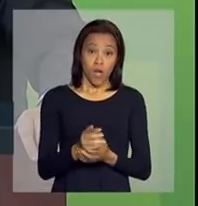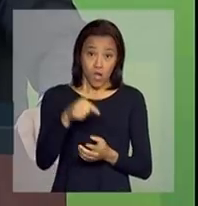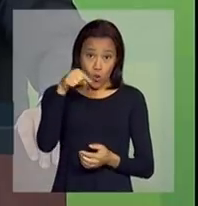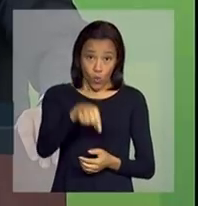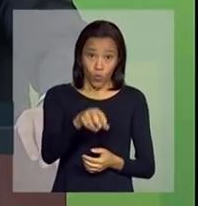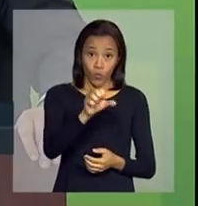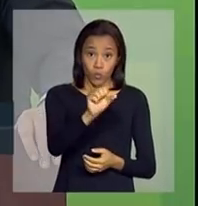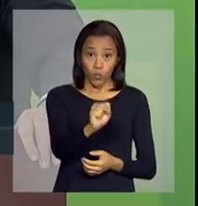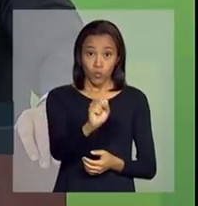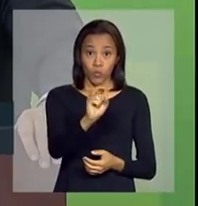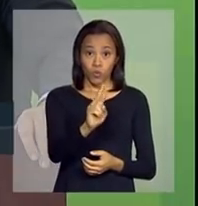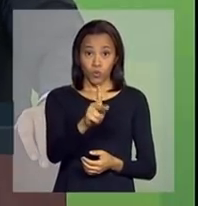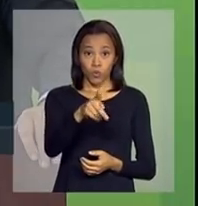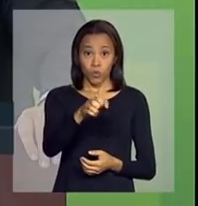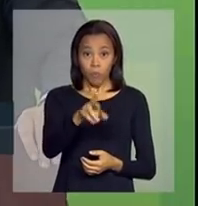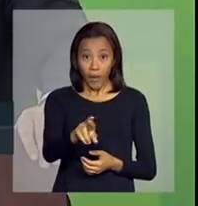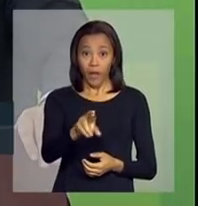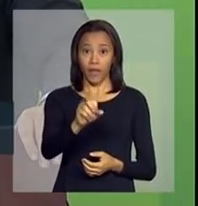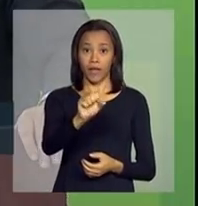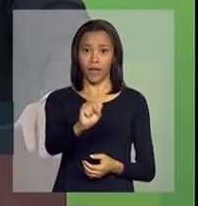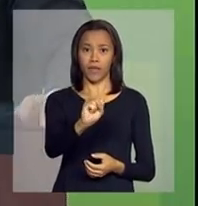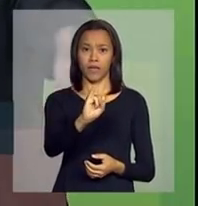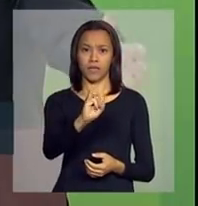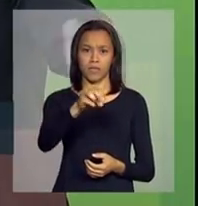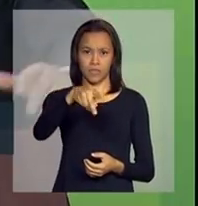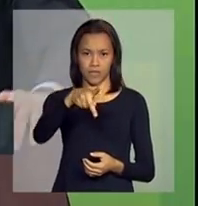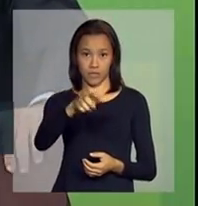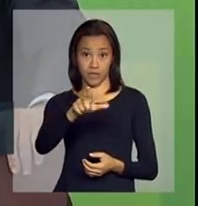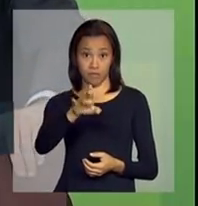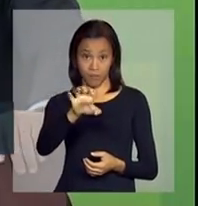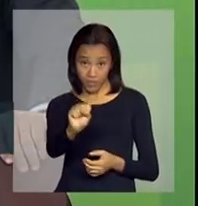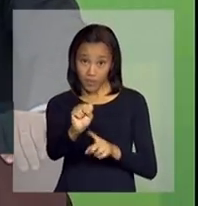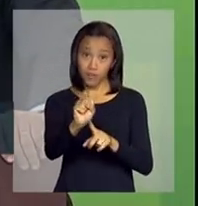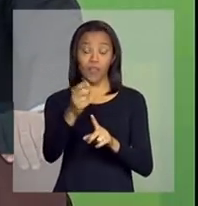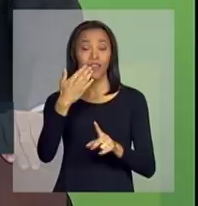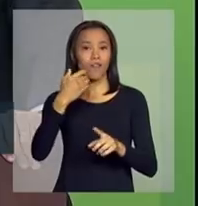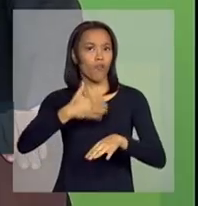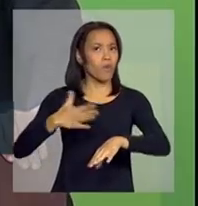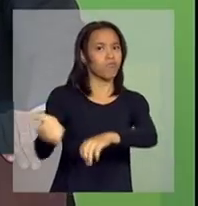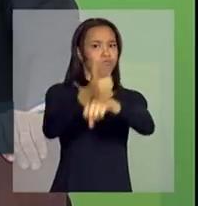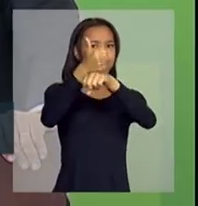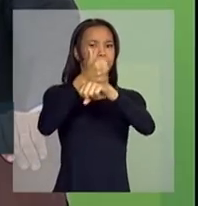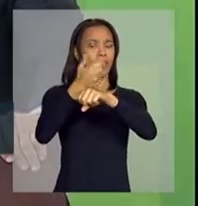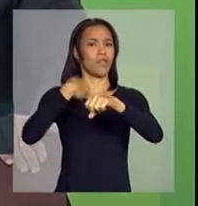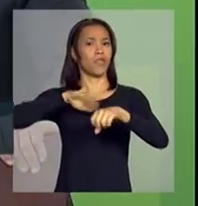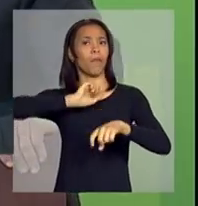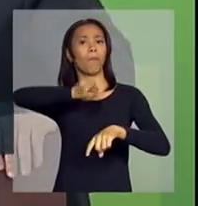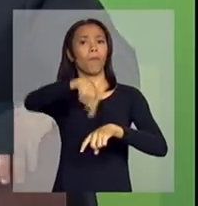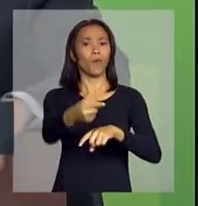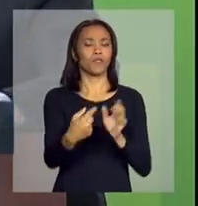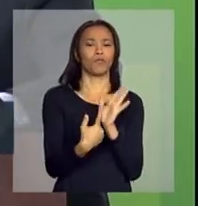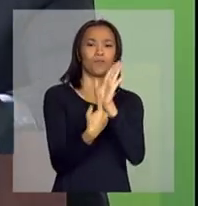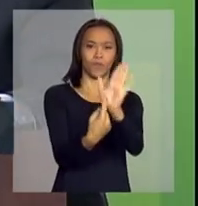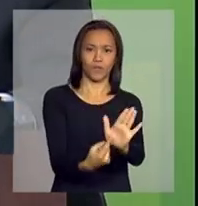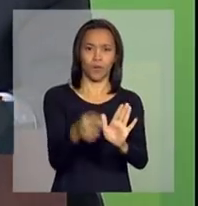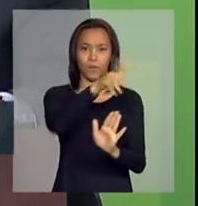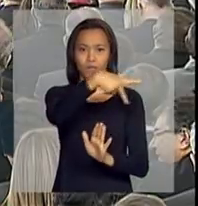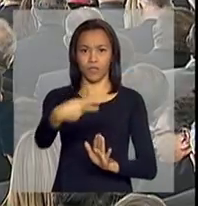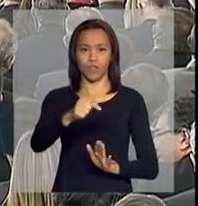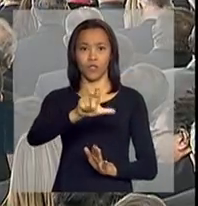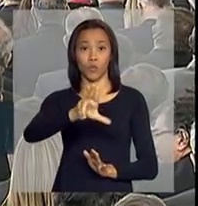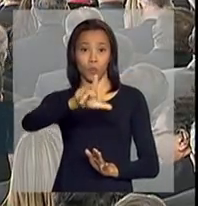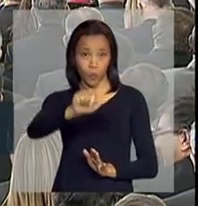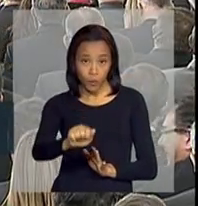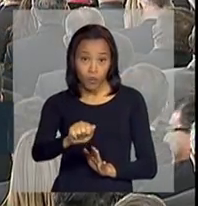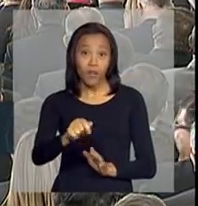Simples deu um passo extraordinário. E, depois, eu tive o privilégio de trazer ao presidente Lula a proposta